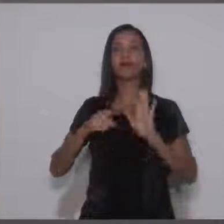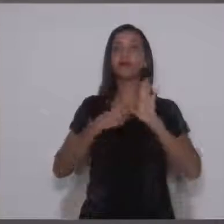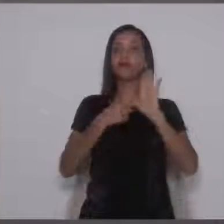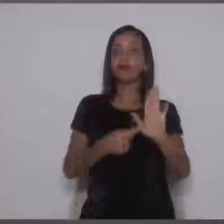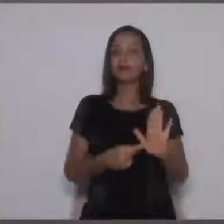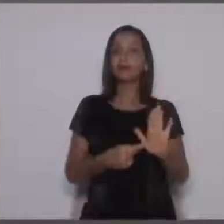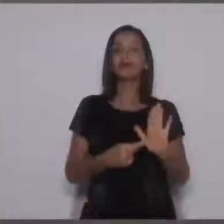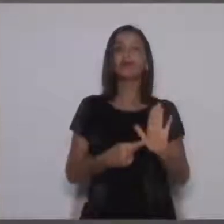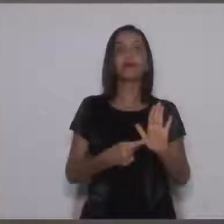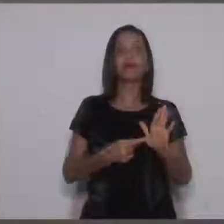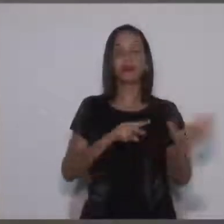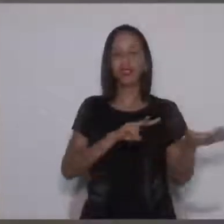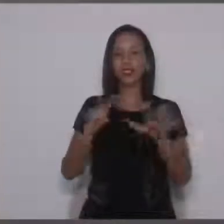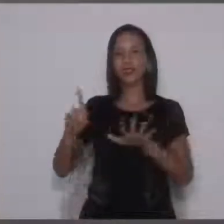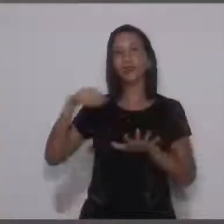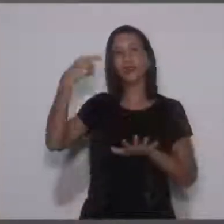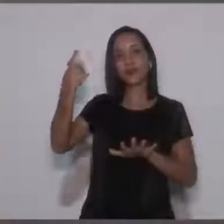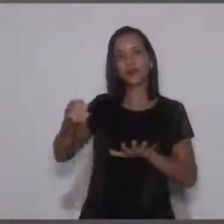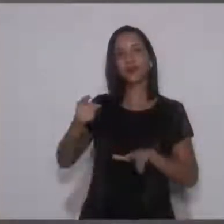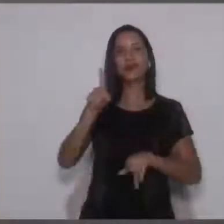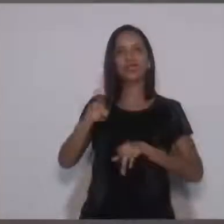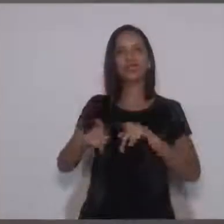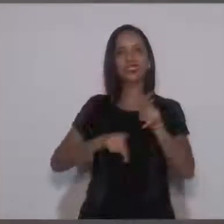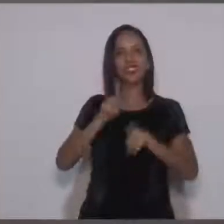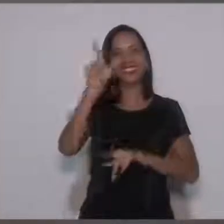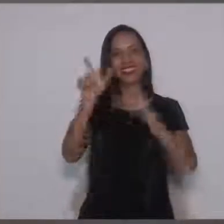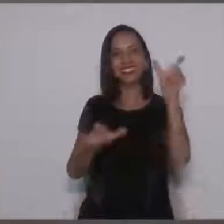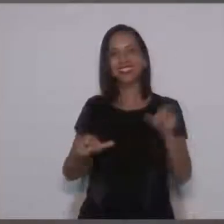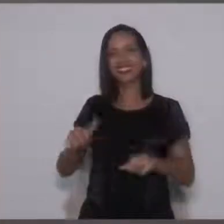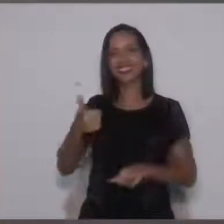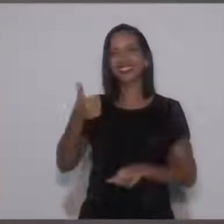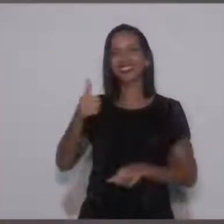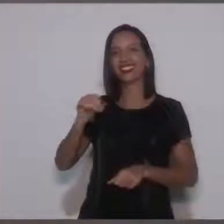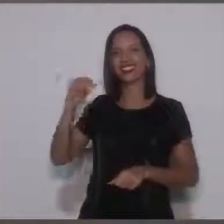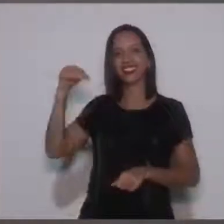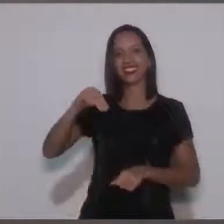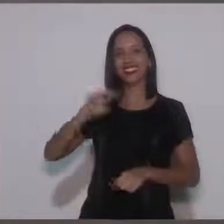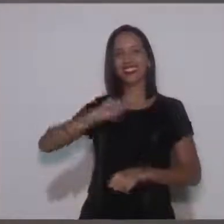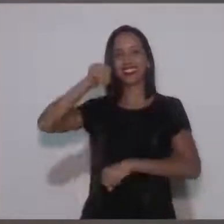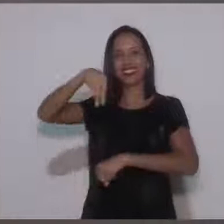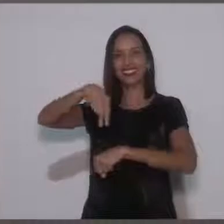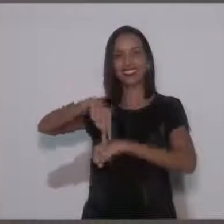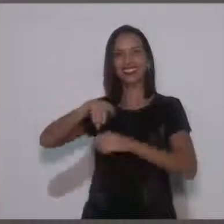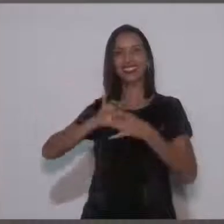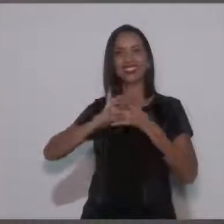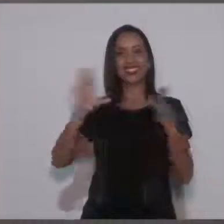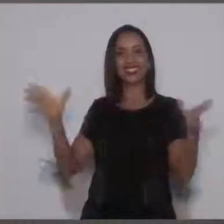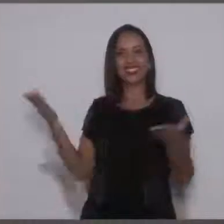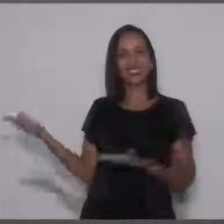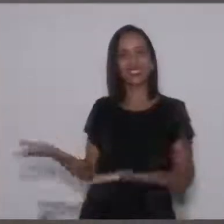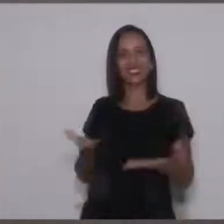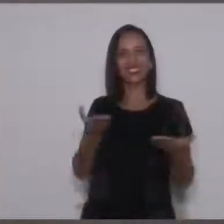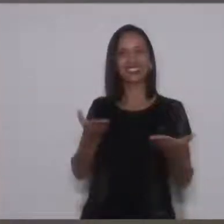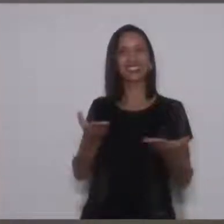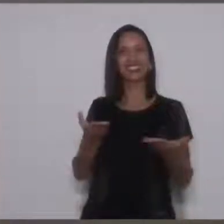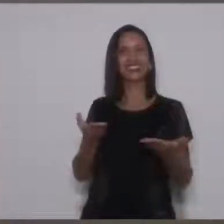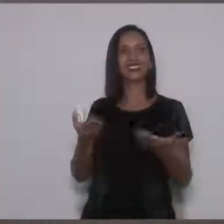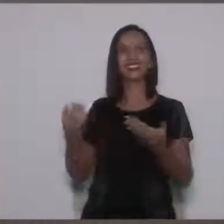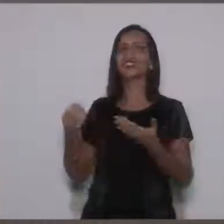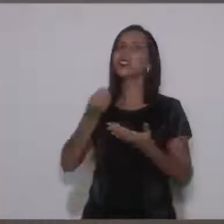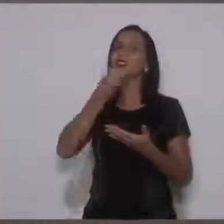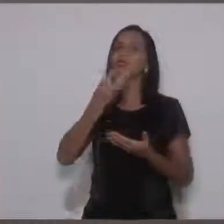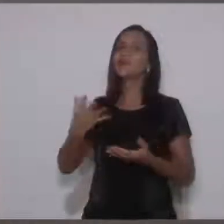a partir da semana que vem a população tem 10 minutos para usar a tribuna da casa. E é bom que venham todos